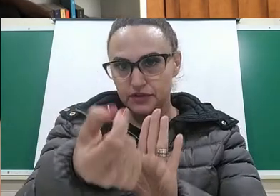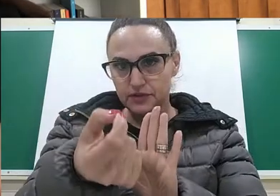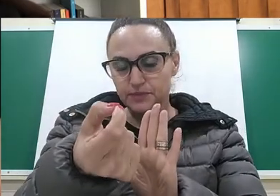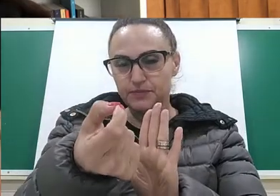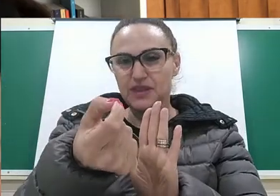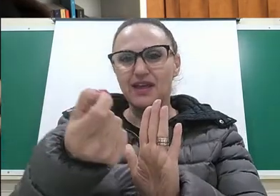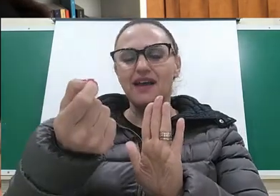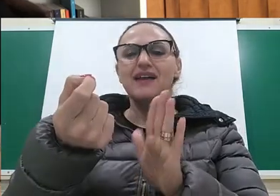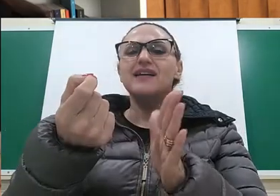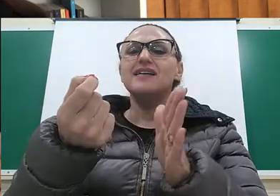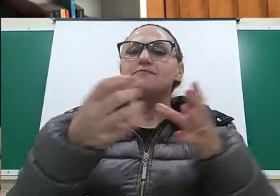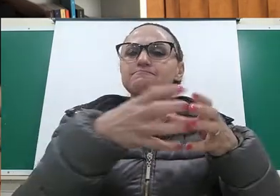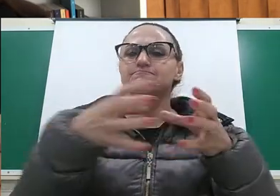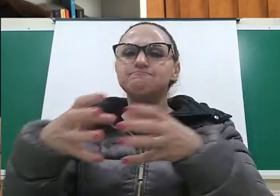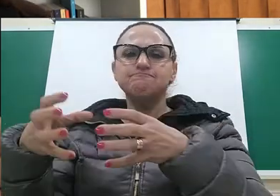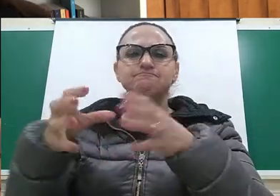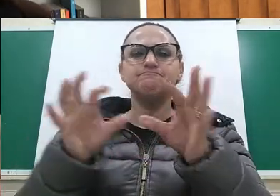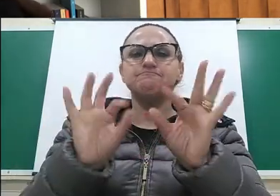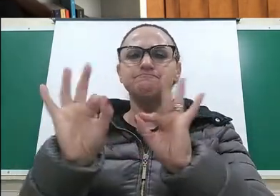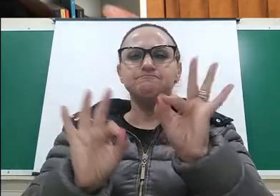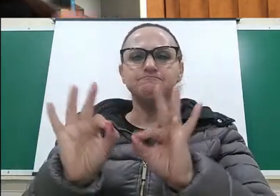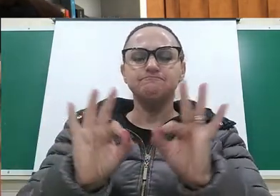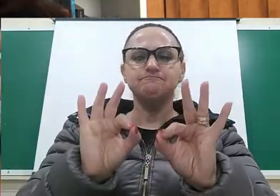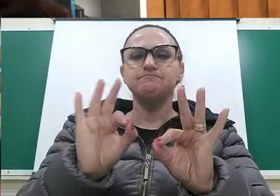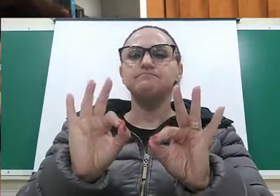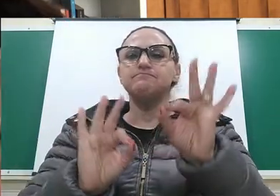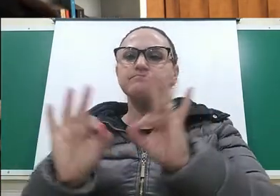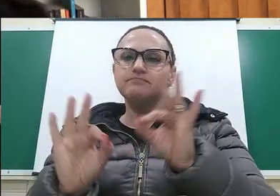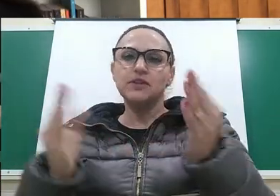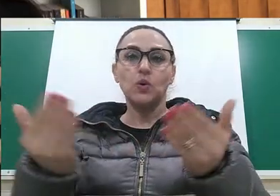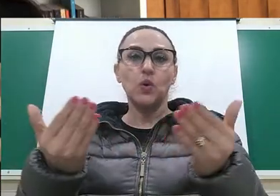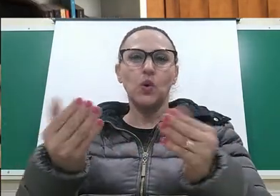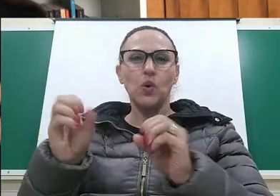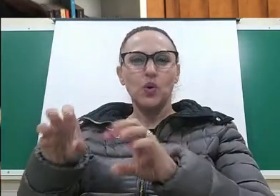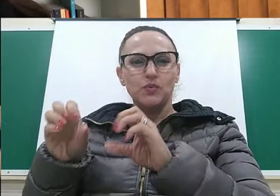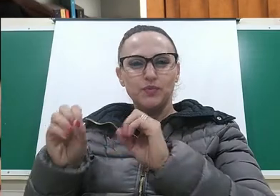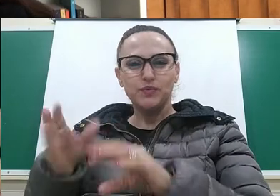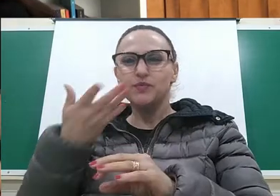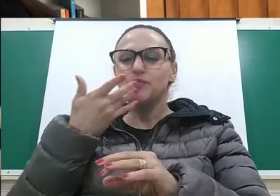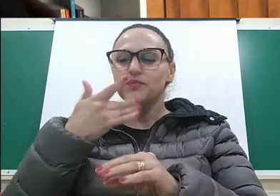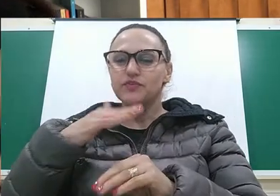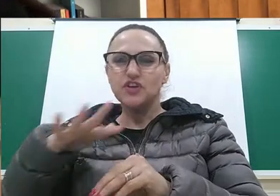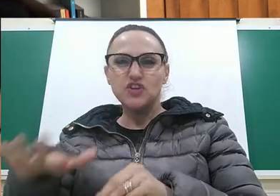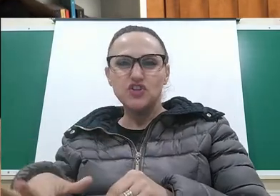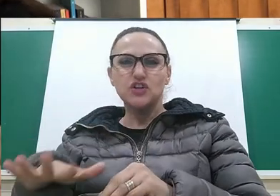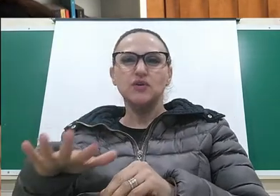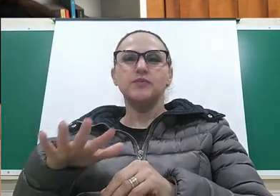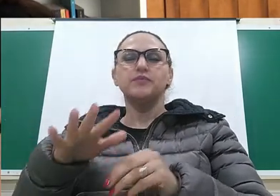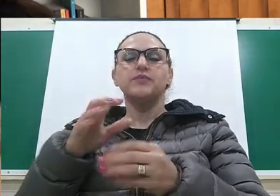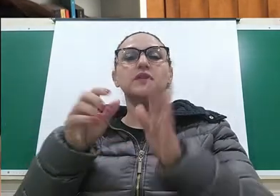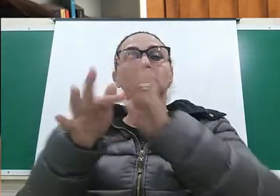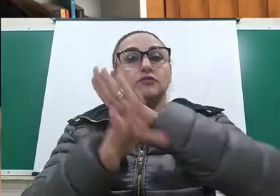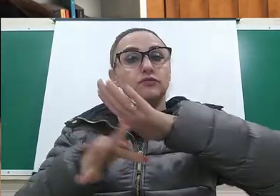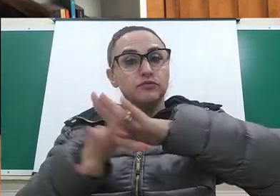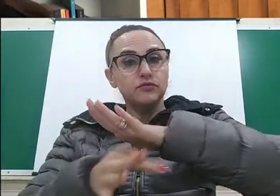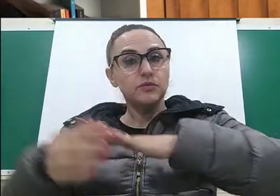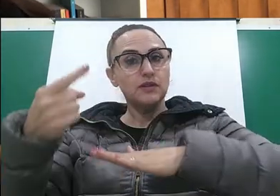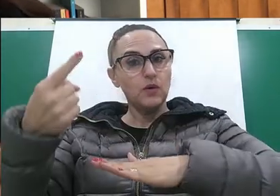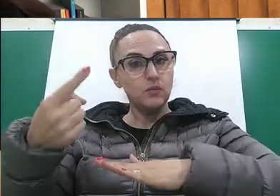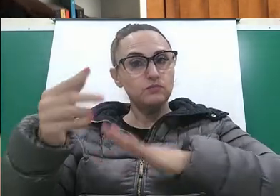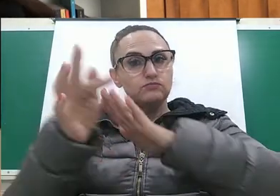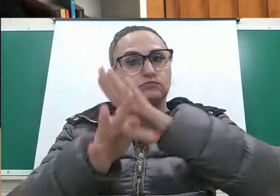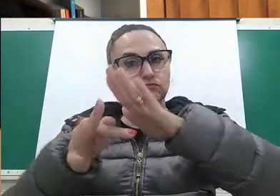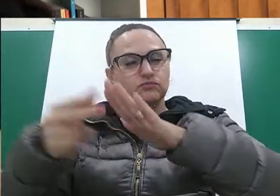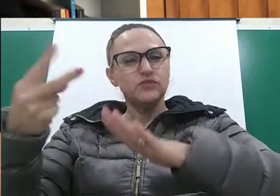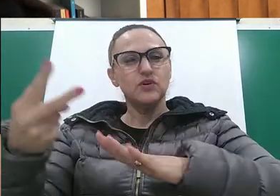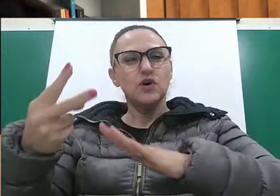terem uma ideia, essa divisão que nós temos hoje, de ensino infantil, fundamental 1, fundamental 2, ensino médio, ela só foi